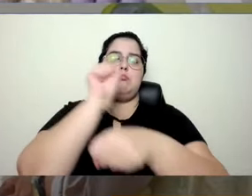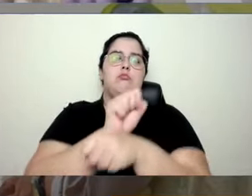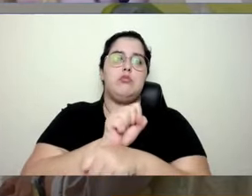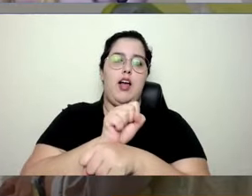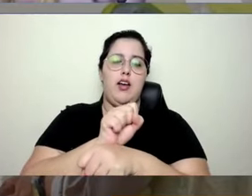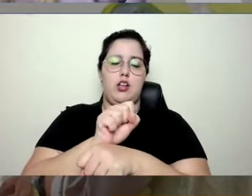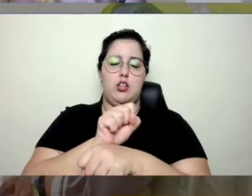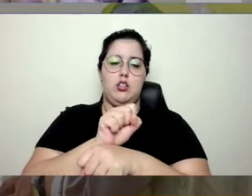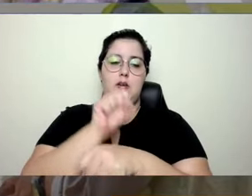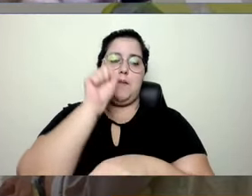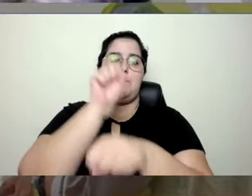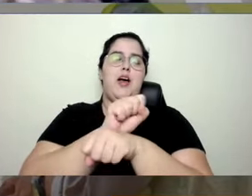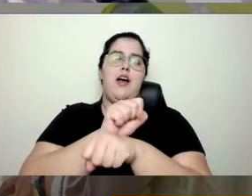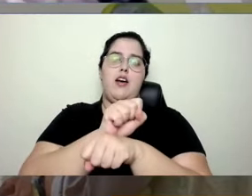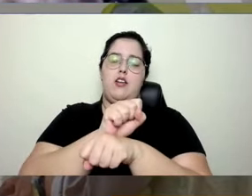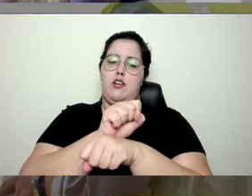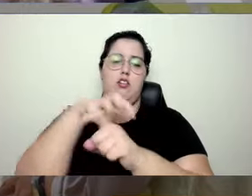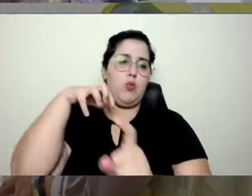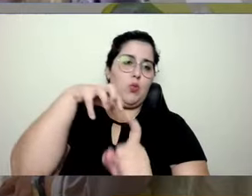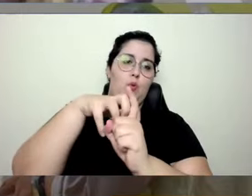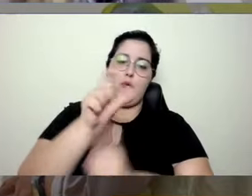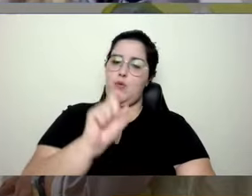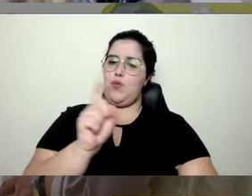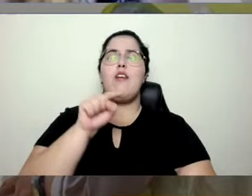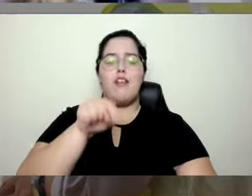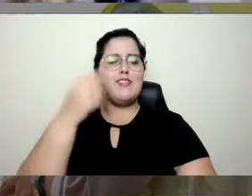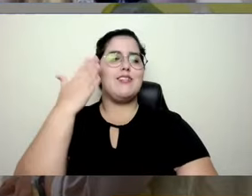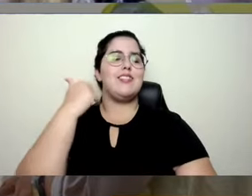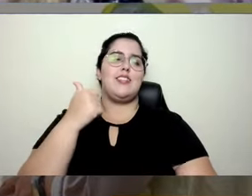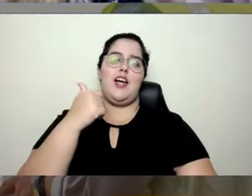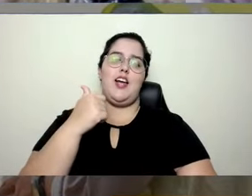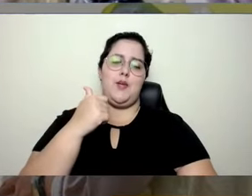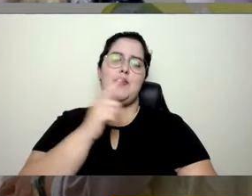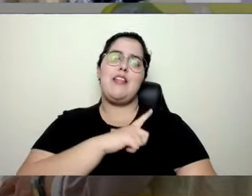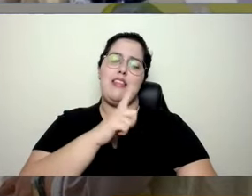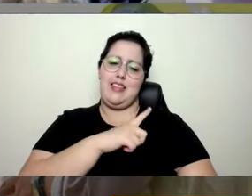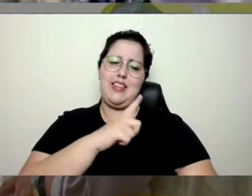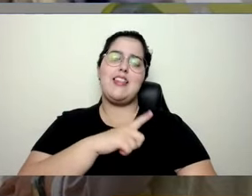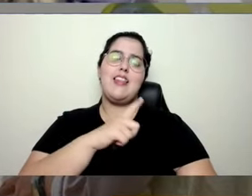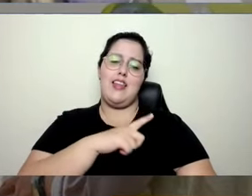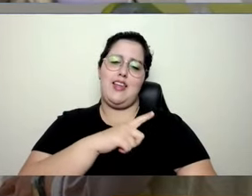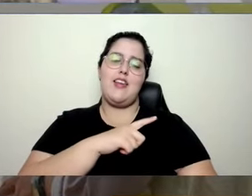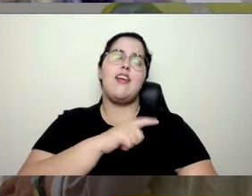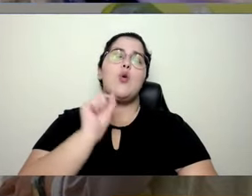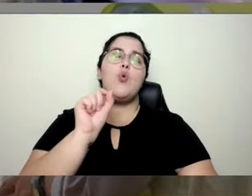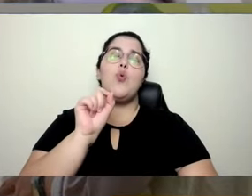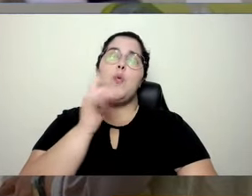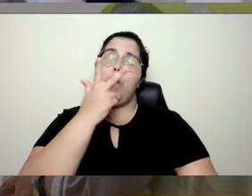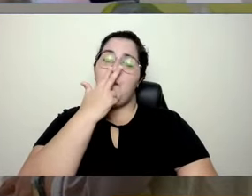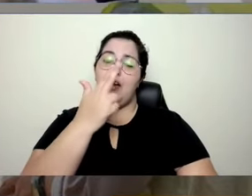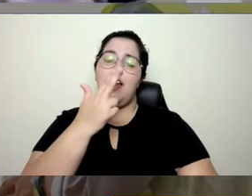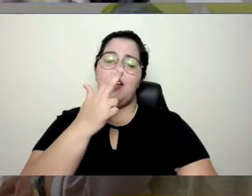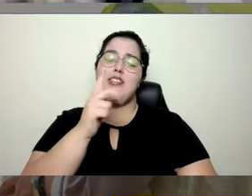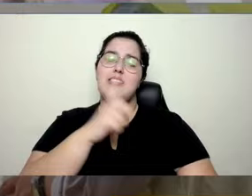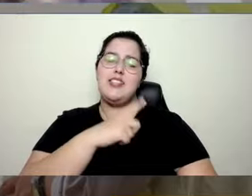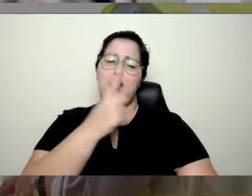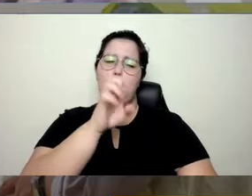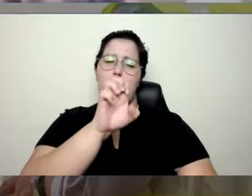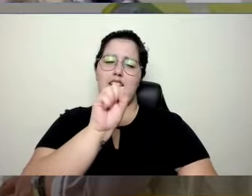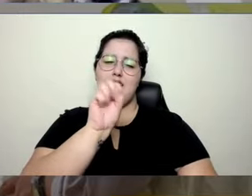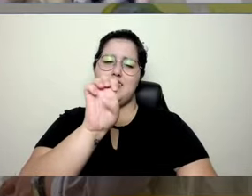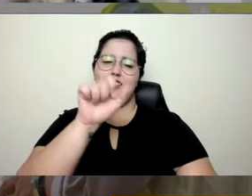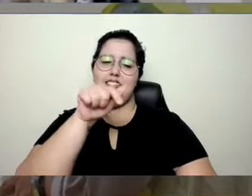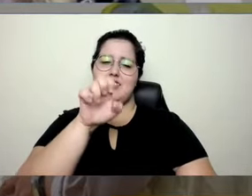que para. Hoje, a gente tem exoesqueleto, que é como se fosse um colete, que